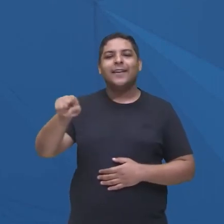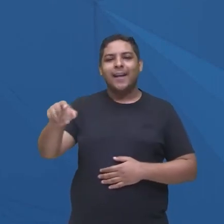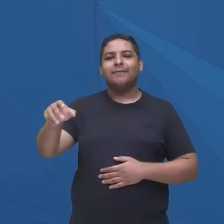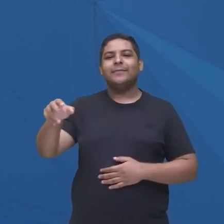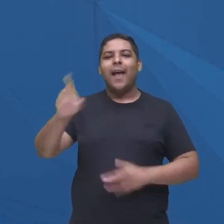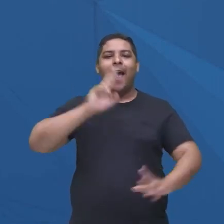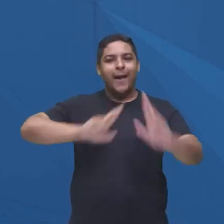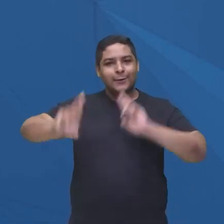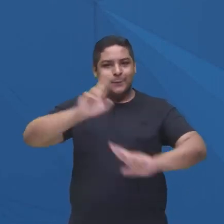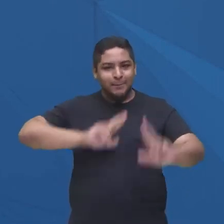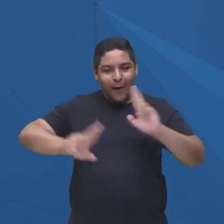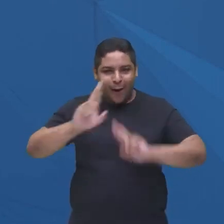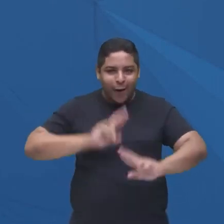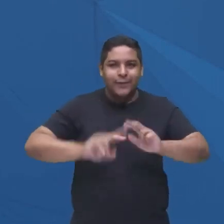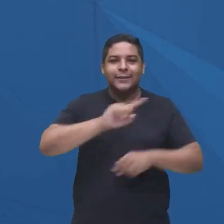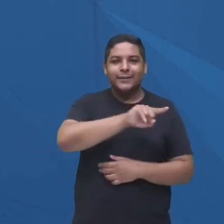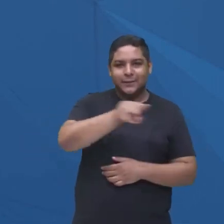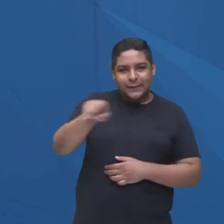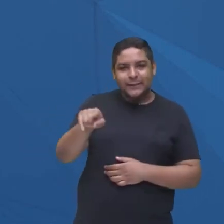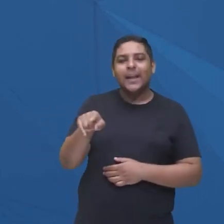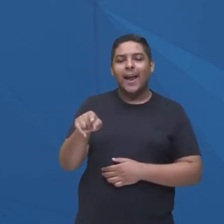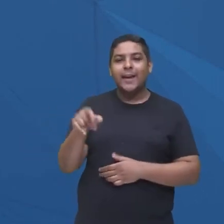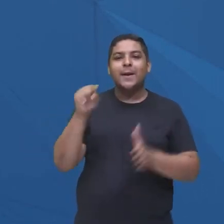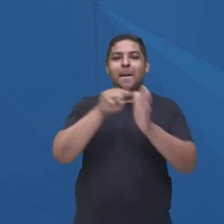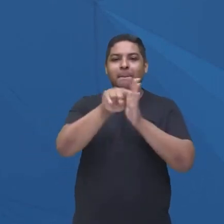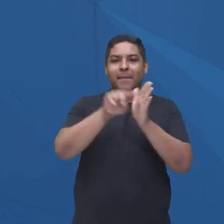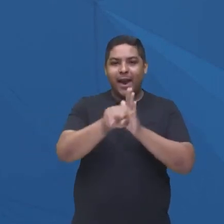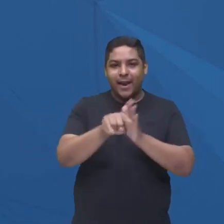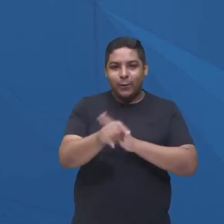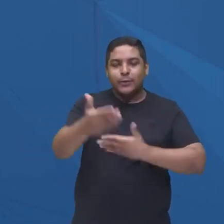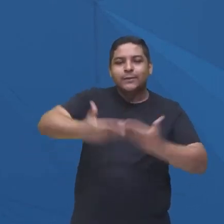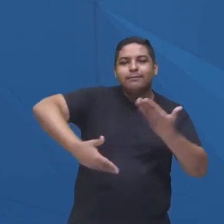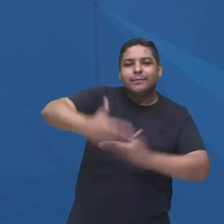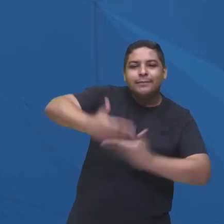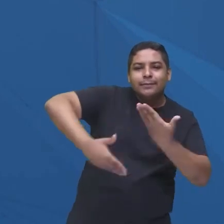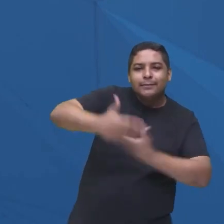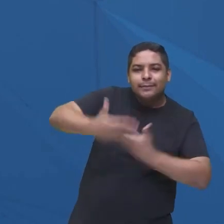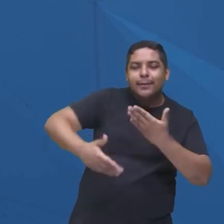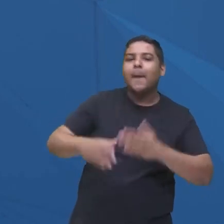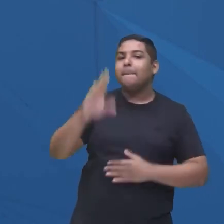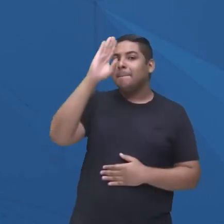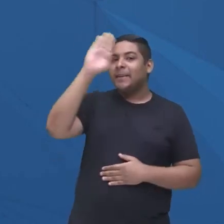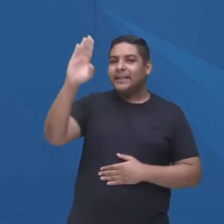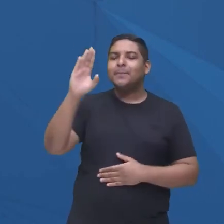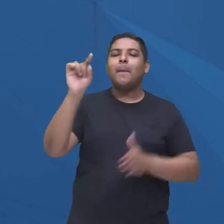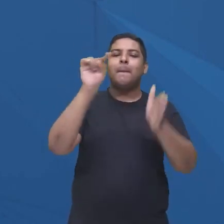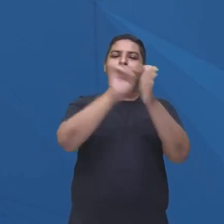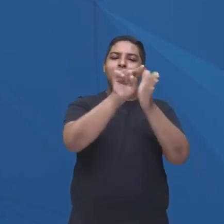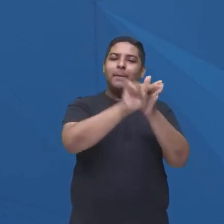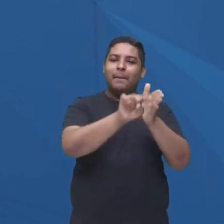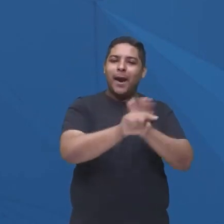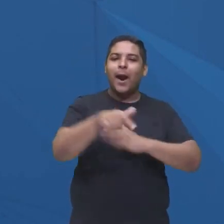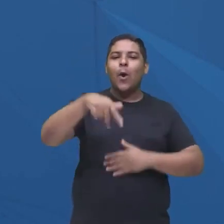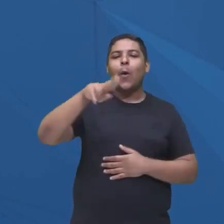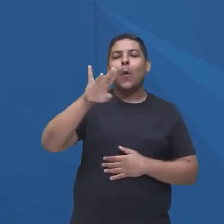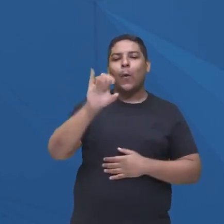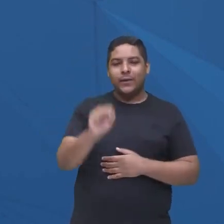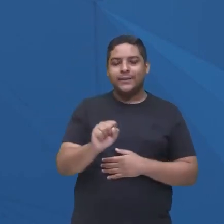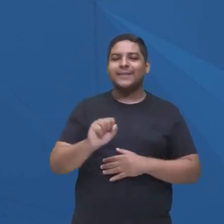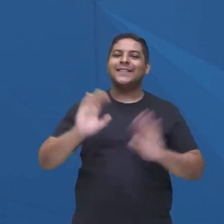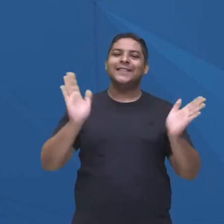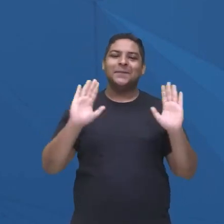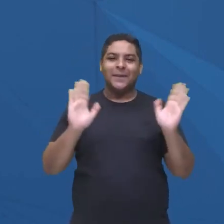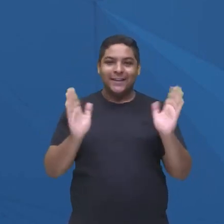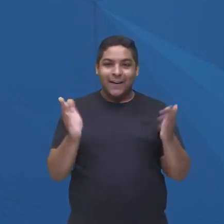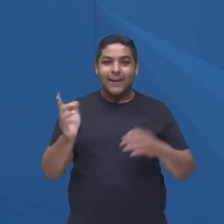nossas enquetes, nas perguntas interativas, principalmente no nosso quiz, tá bom? Eu me despeço aqui de vocês, a